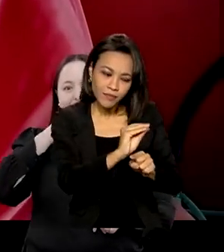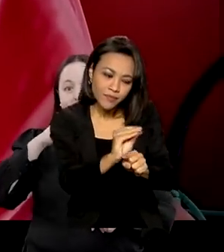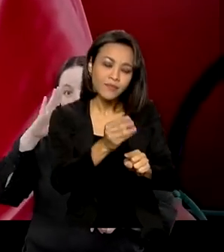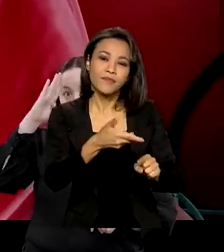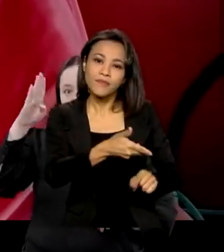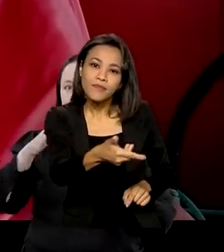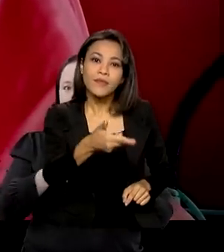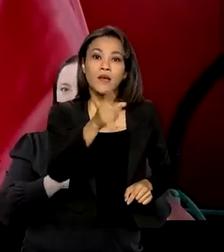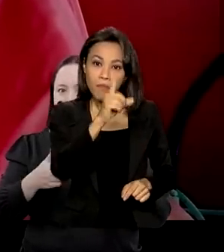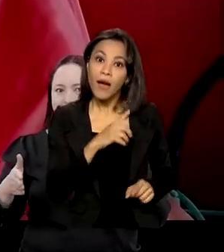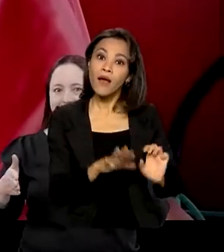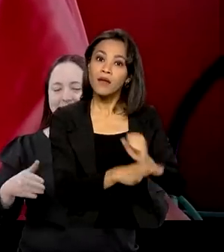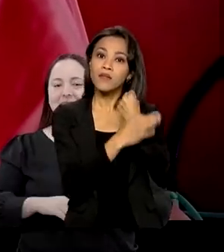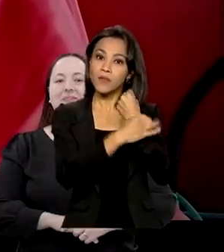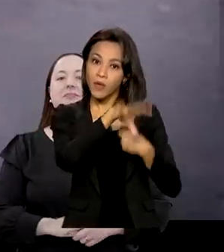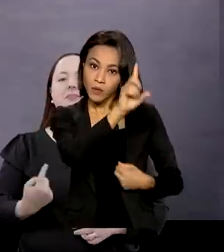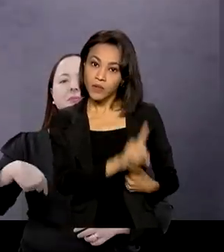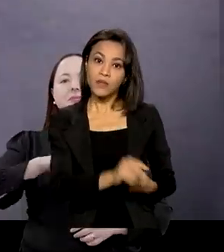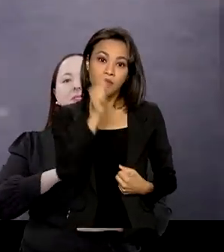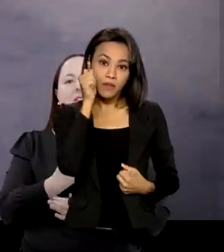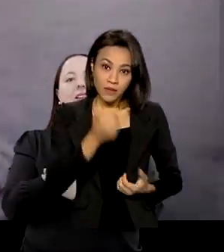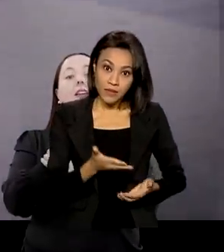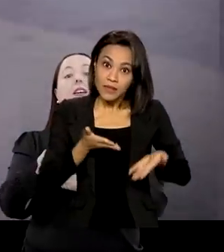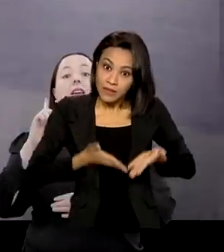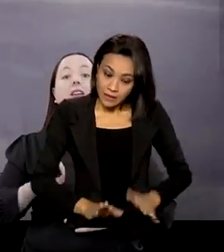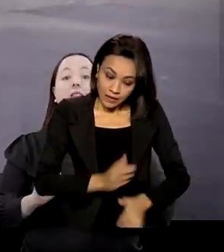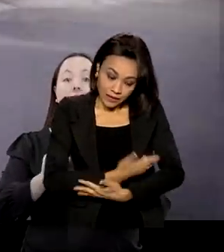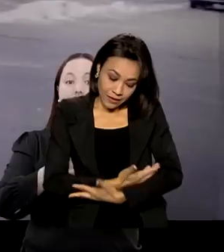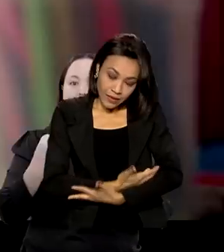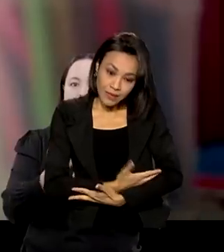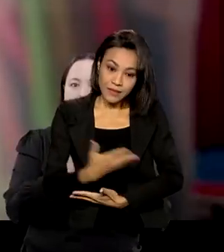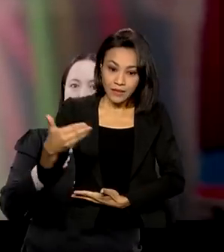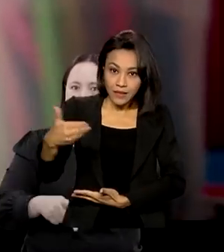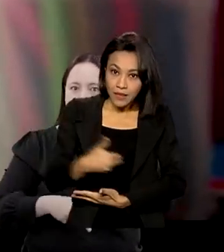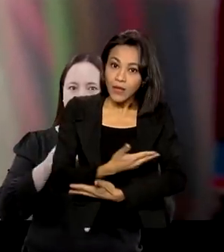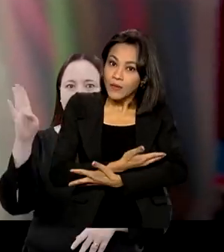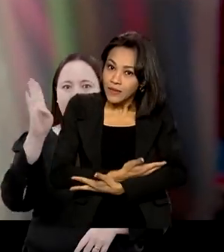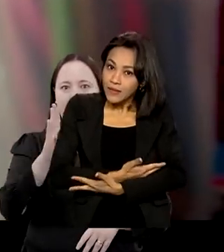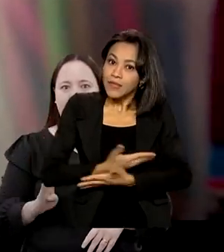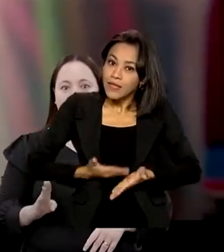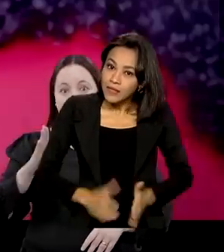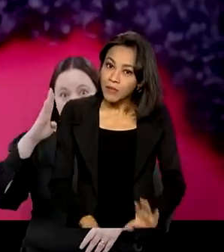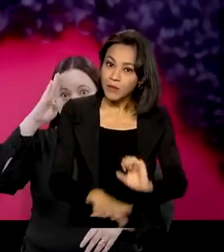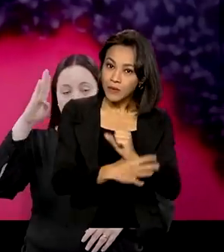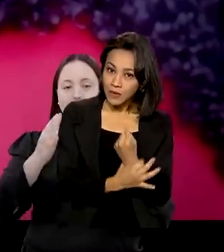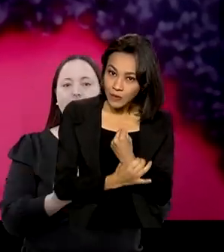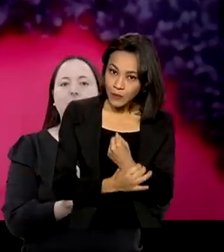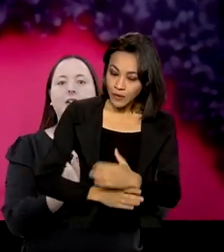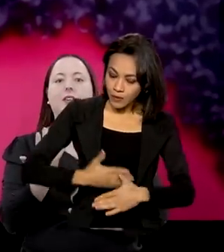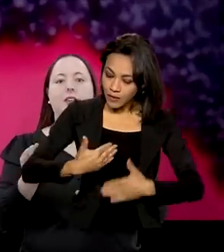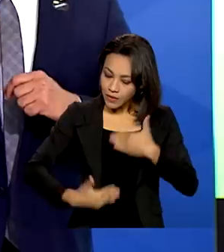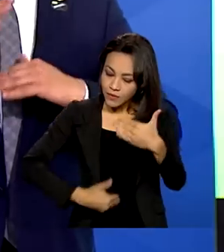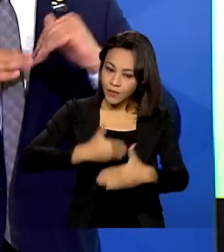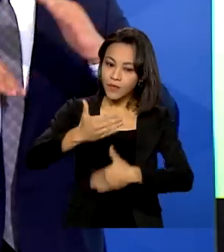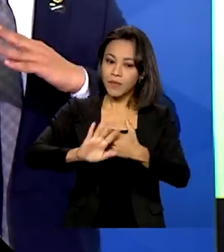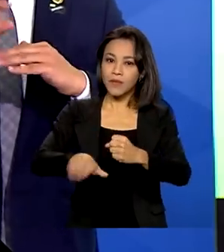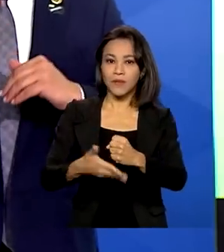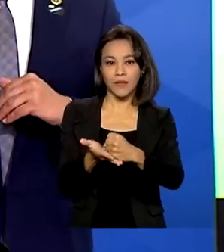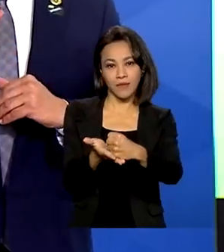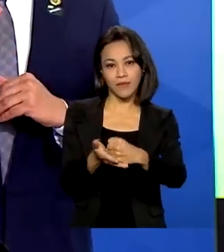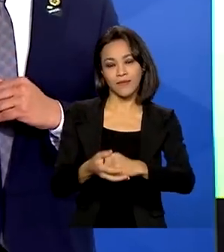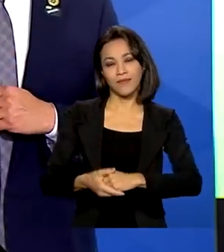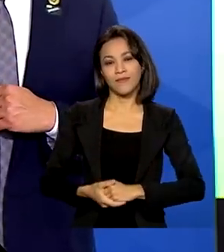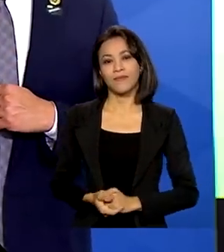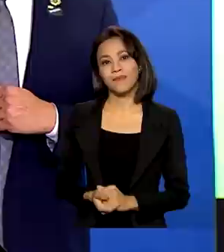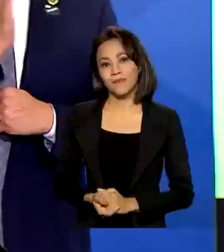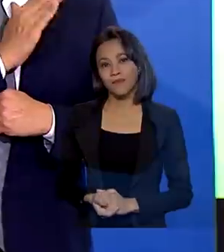para garantir os direitos da criança nascida e por nascer, o nascimento seguro e o desenvolvimento sustentável. Mães do Brasil